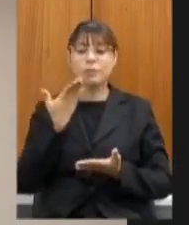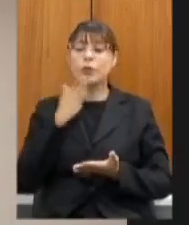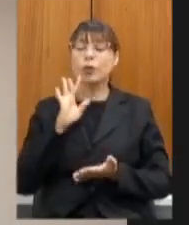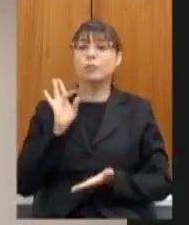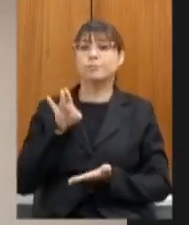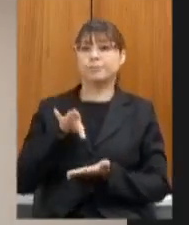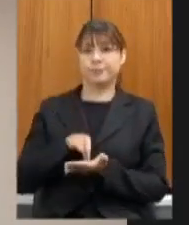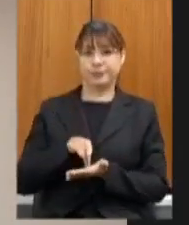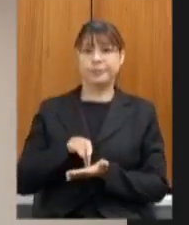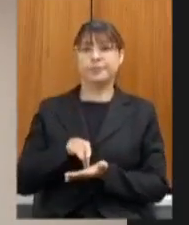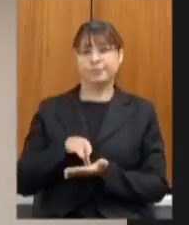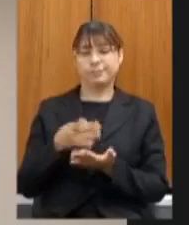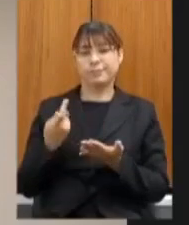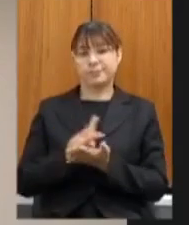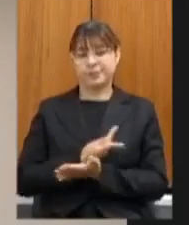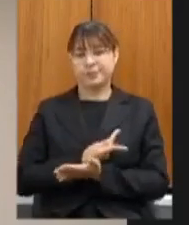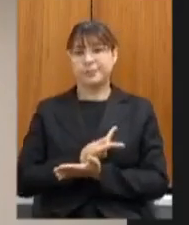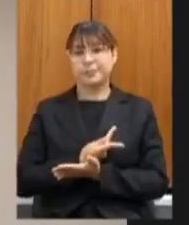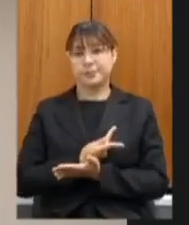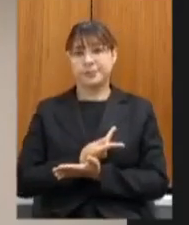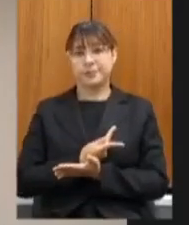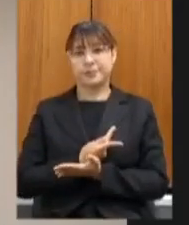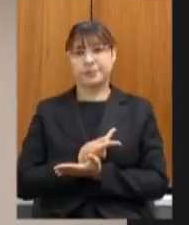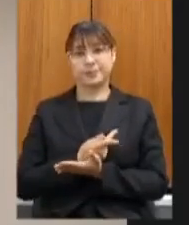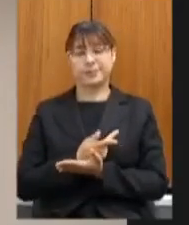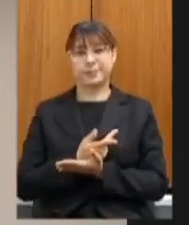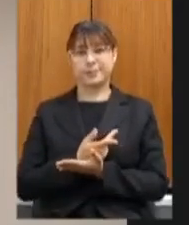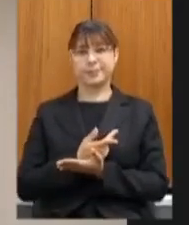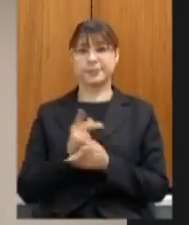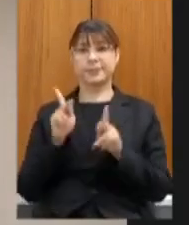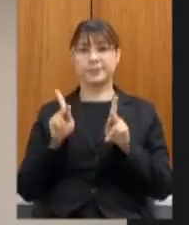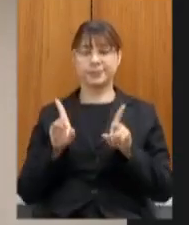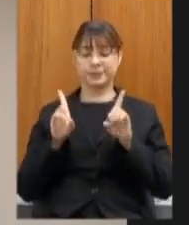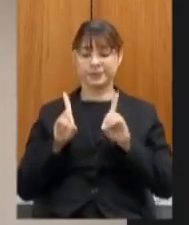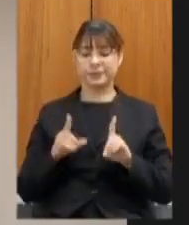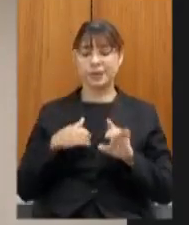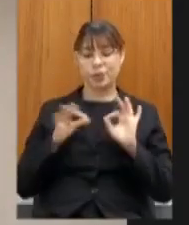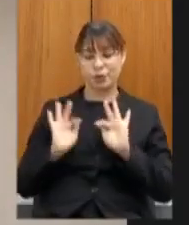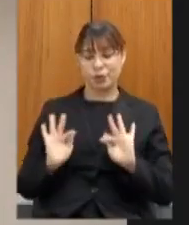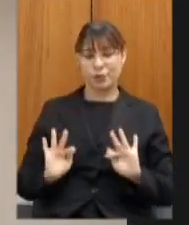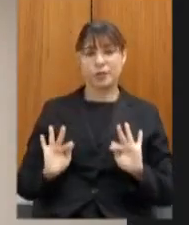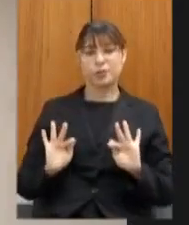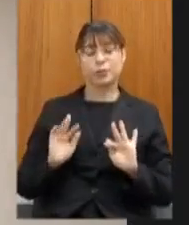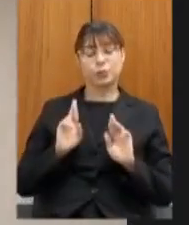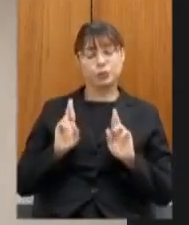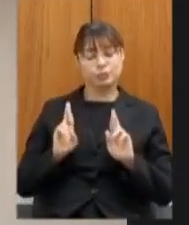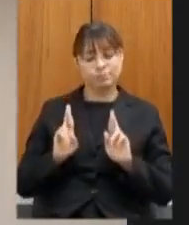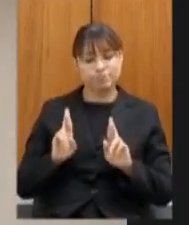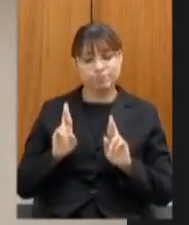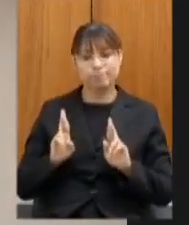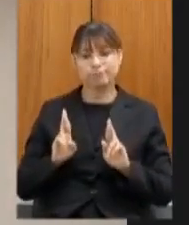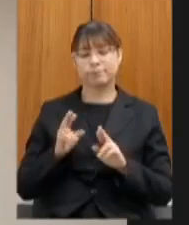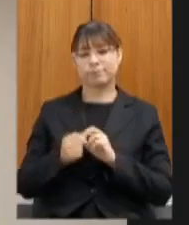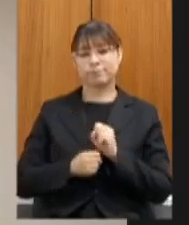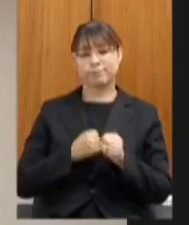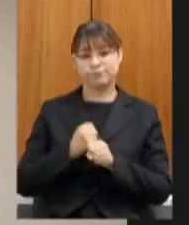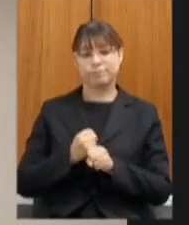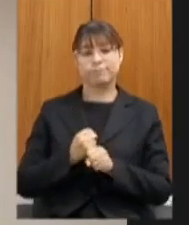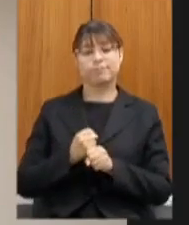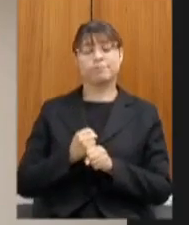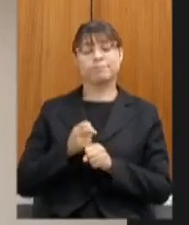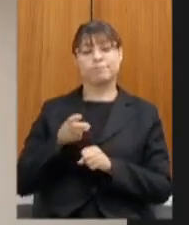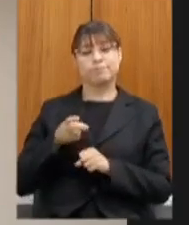das pessoas com deficiência e fico feliz espero que esse ano funcione realmente e que essas